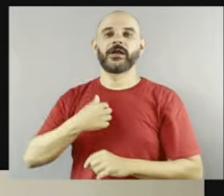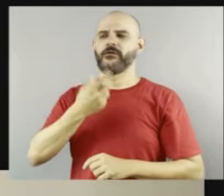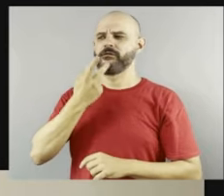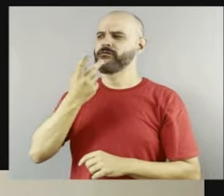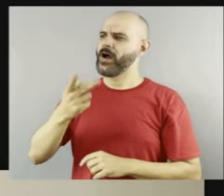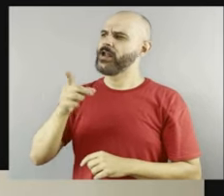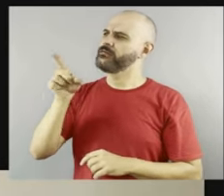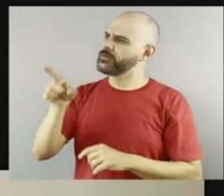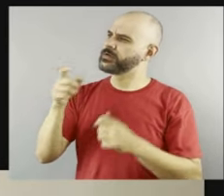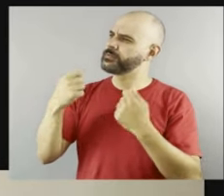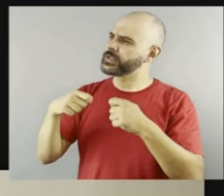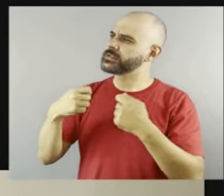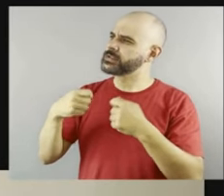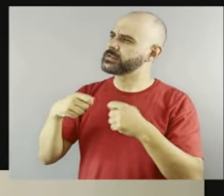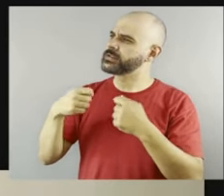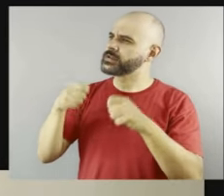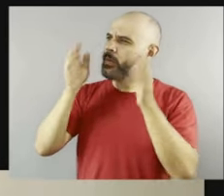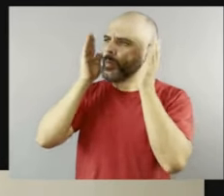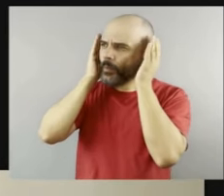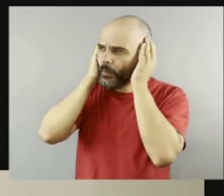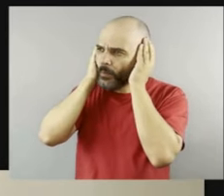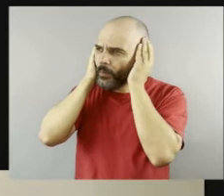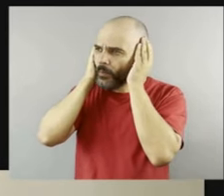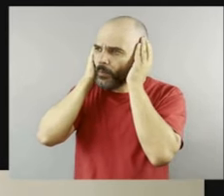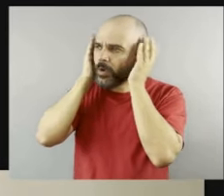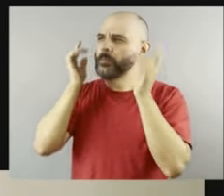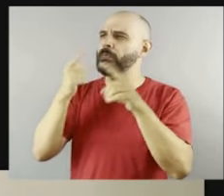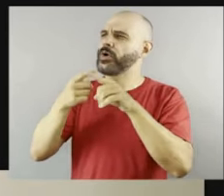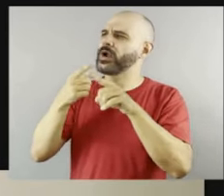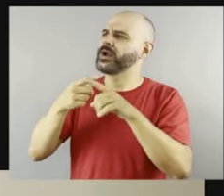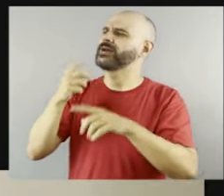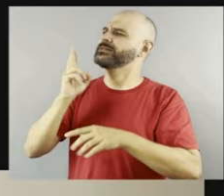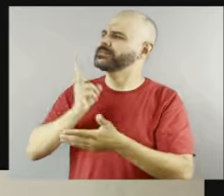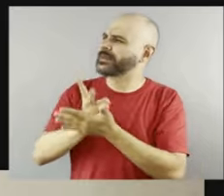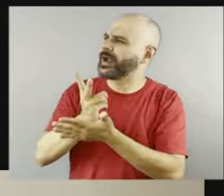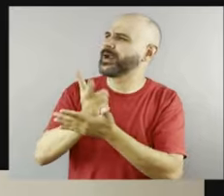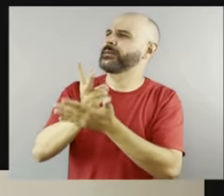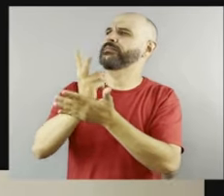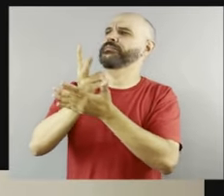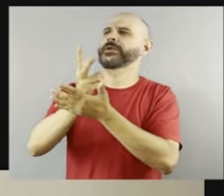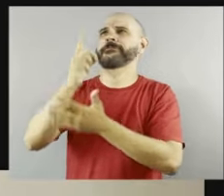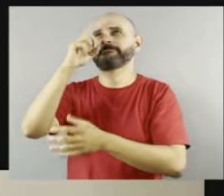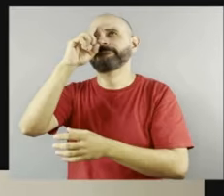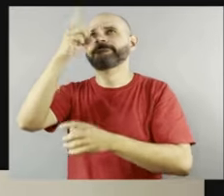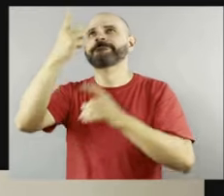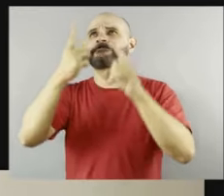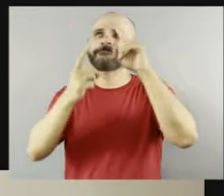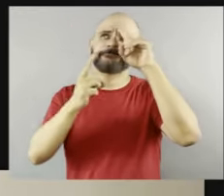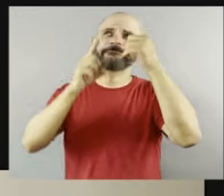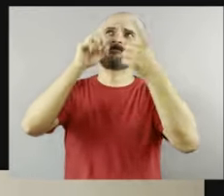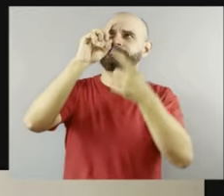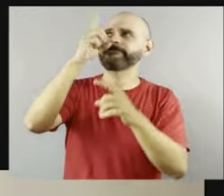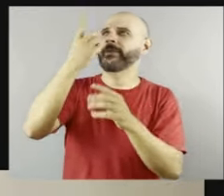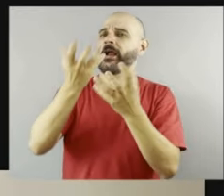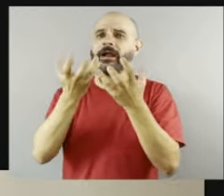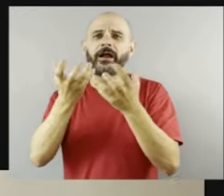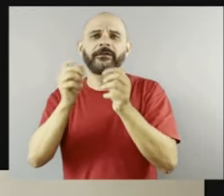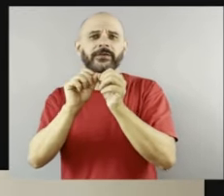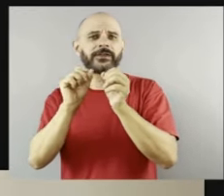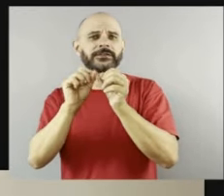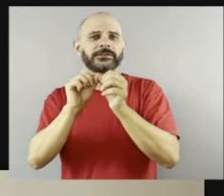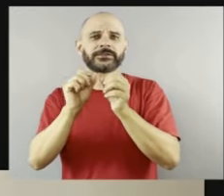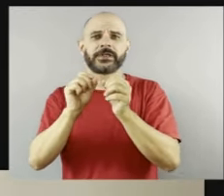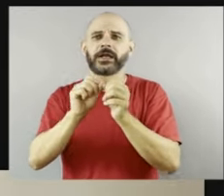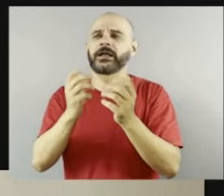todos os seus buraquinhos, porque saem coisas o tempo todo. Ela quer realizar, ela quer fazer. E um dia ela